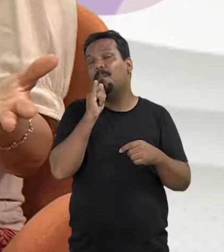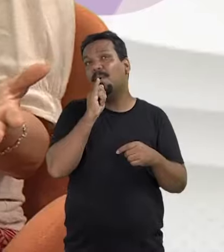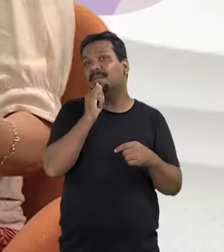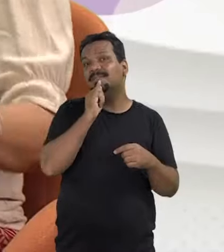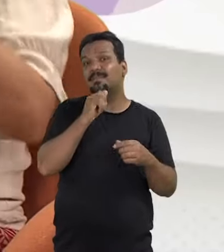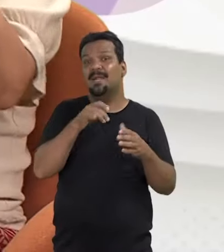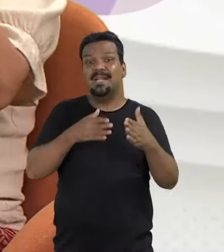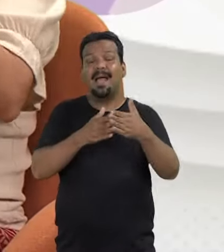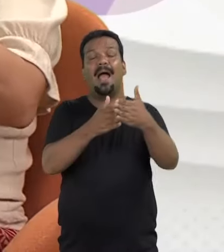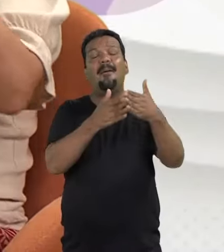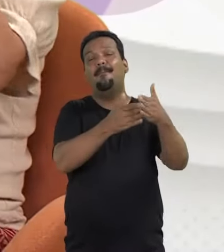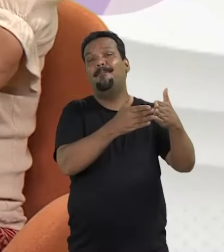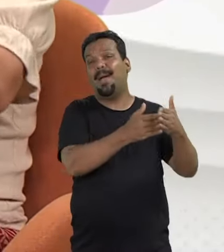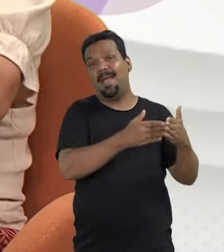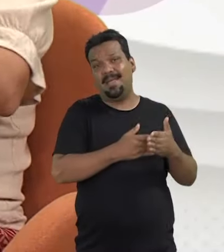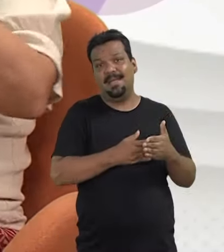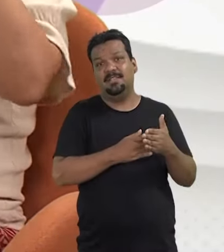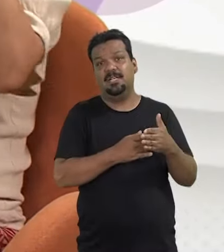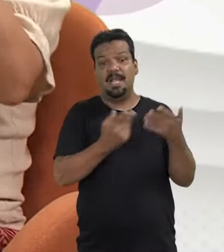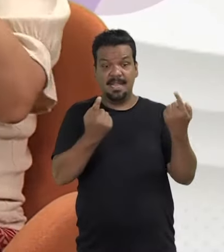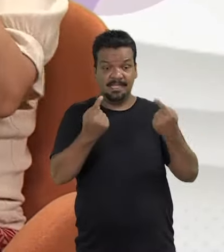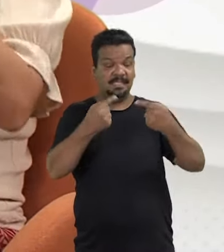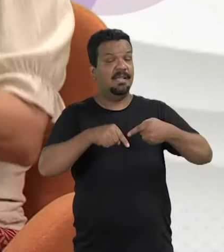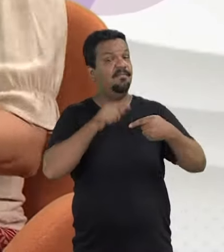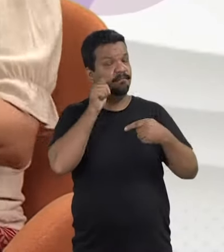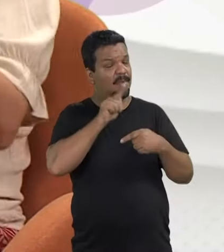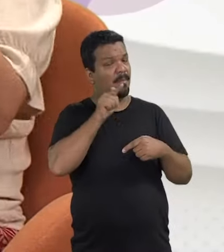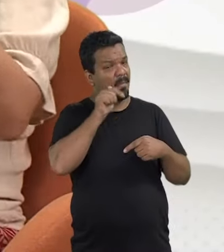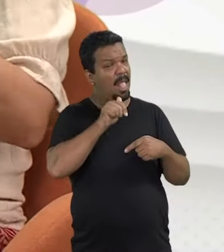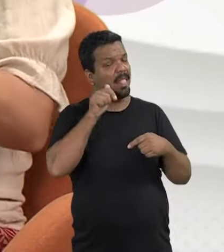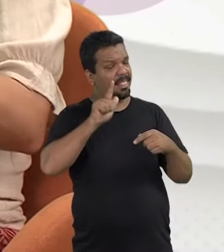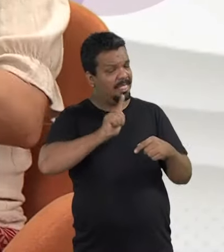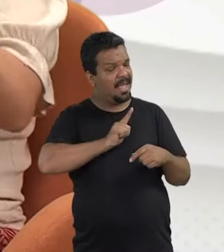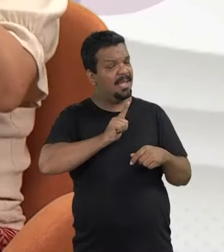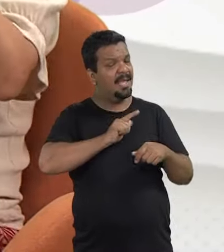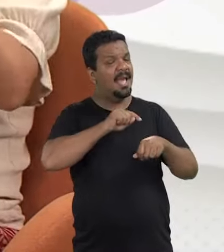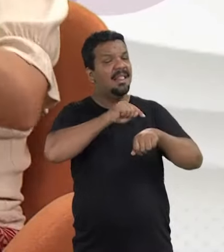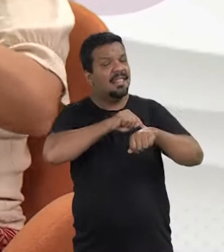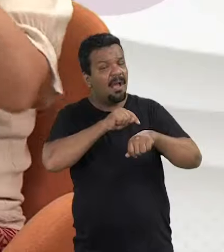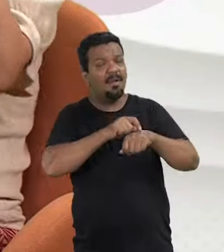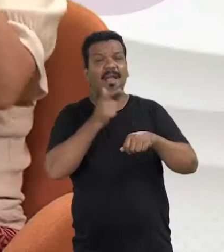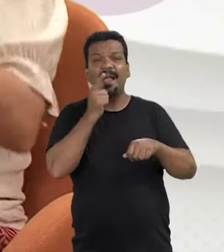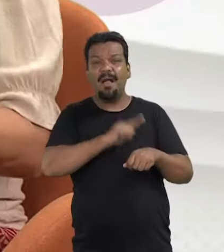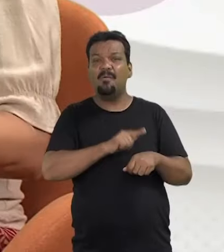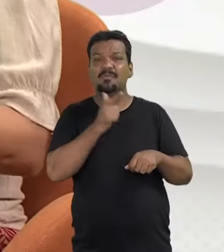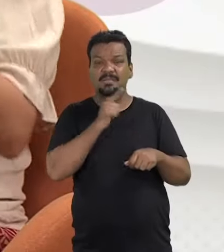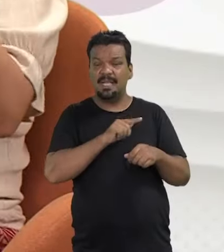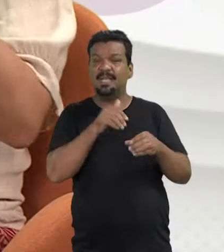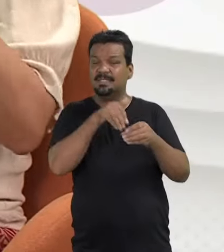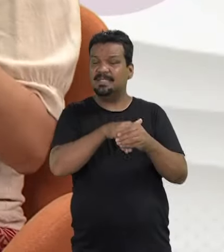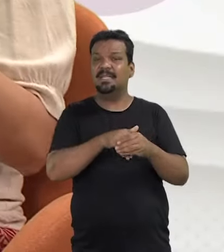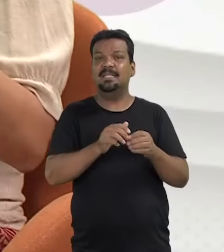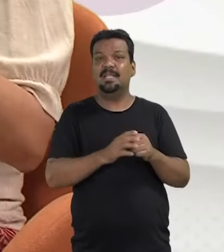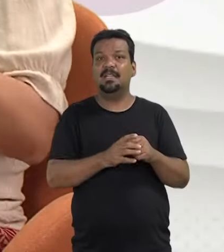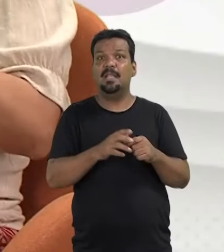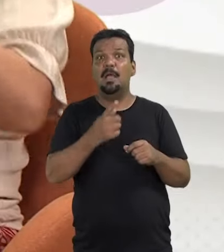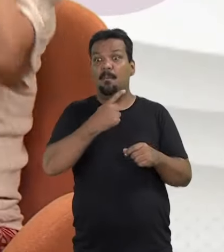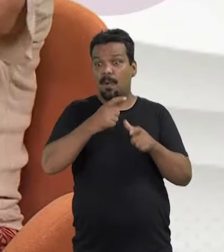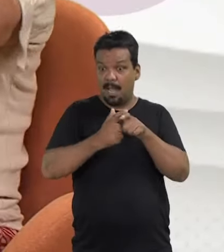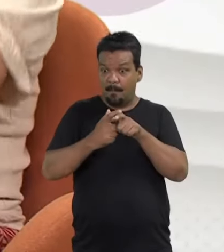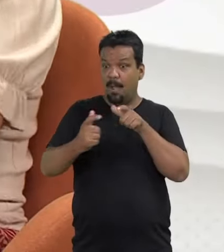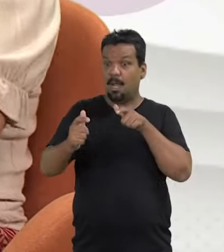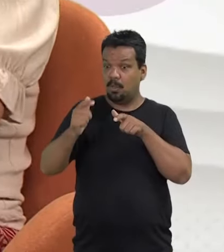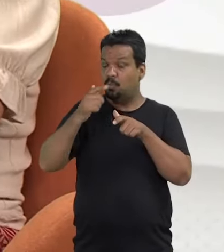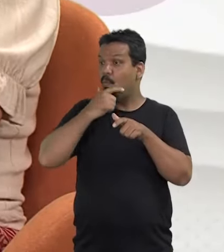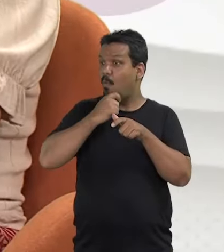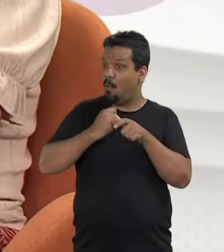está falando, por exemplo, dessas barreiras e desses desafios que as mulheres enfrentam na hora em que elas conseguem ser candidatas. Porque